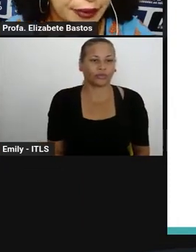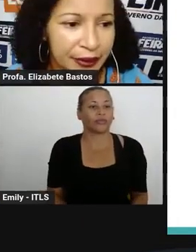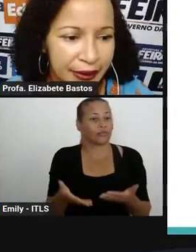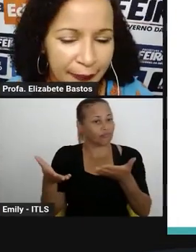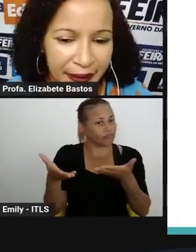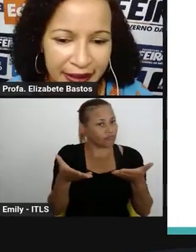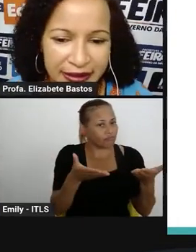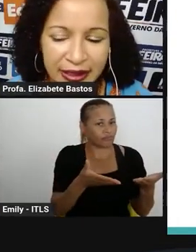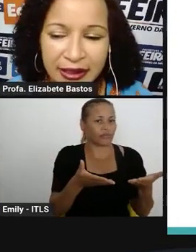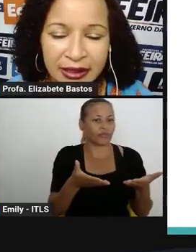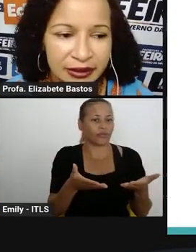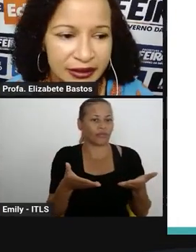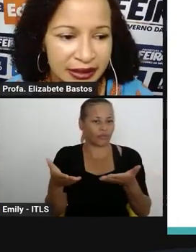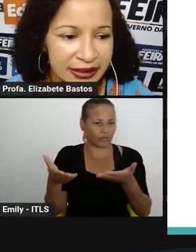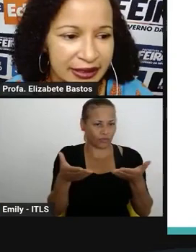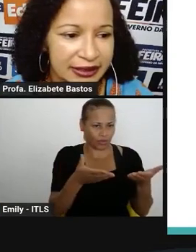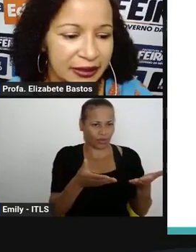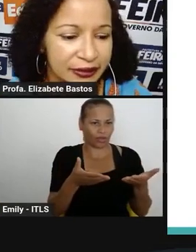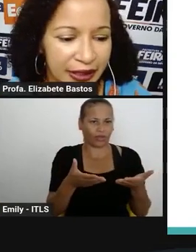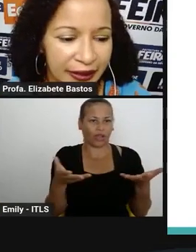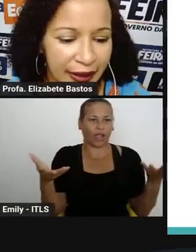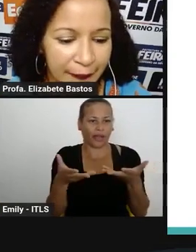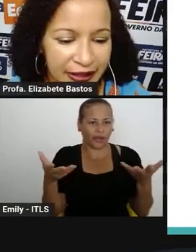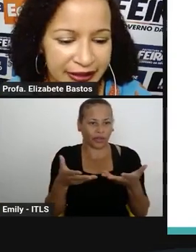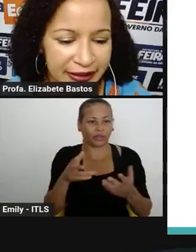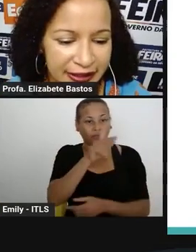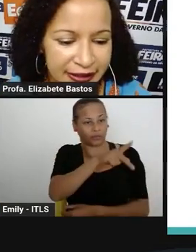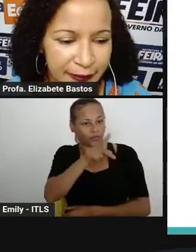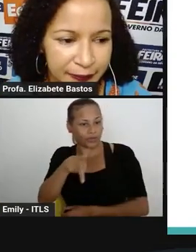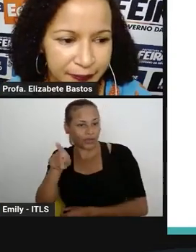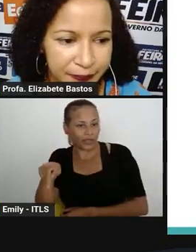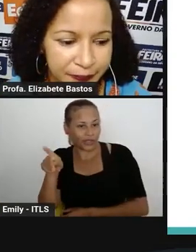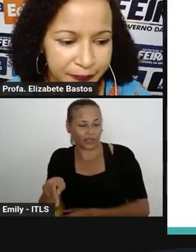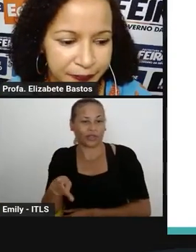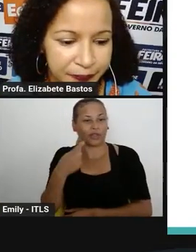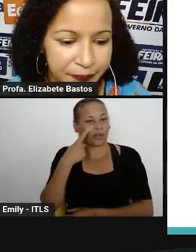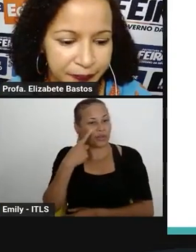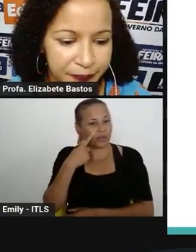tempo para essa socialização da apresentação.